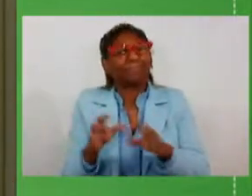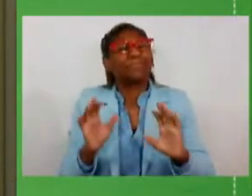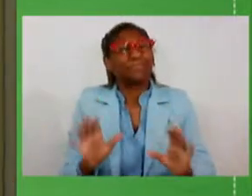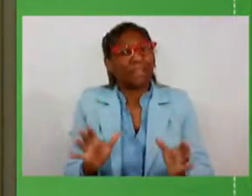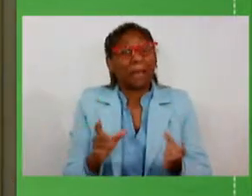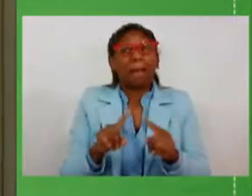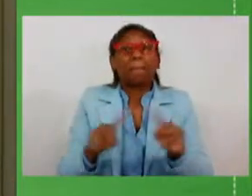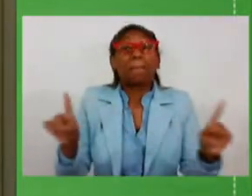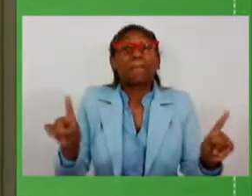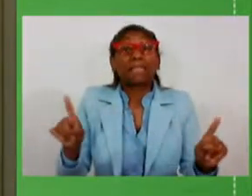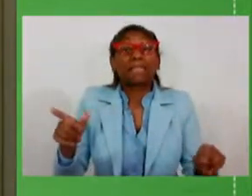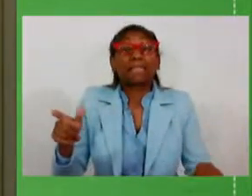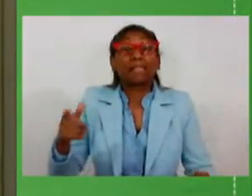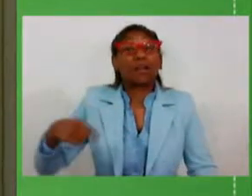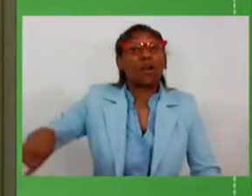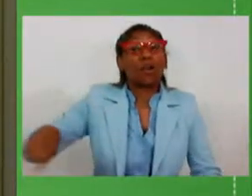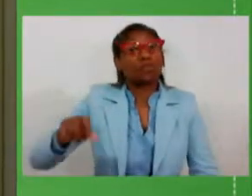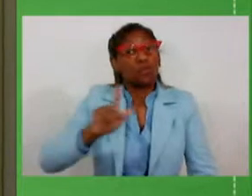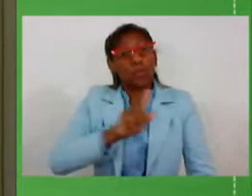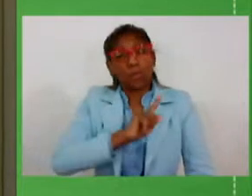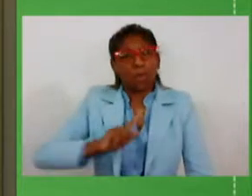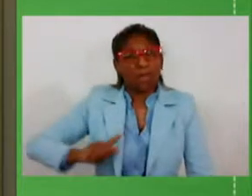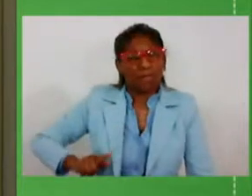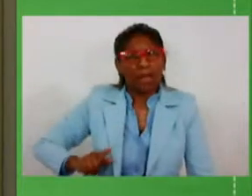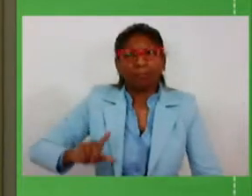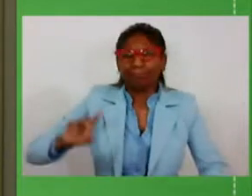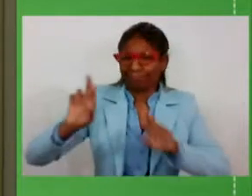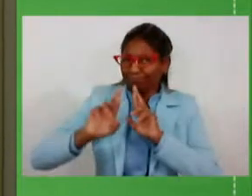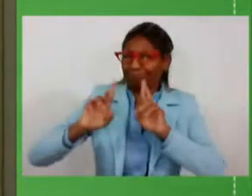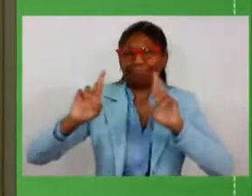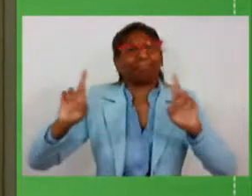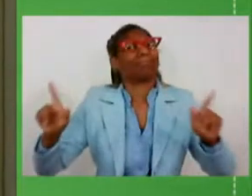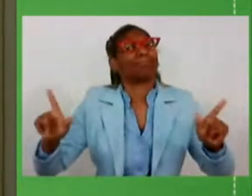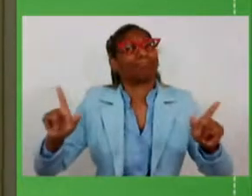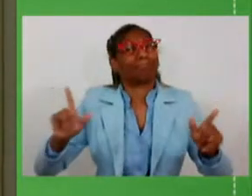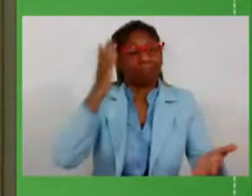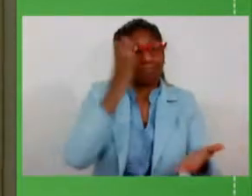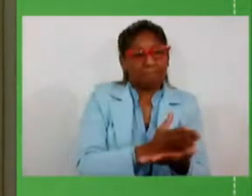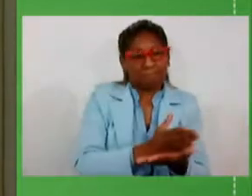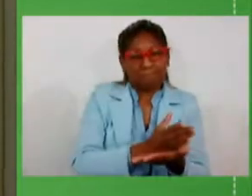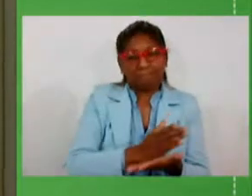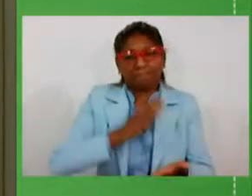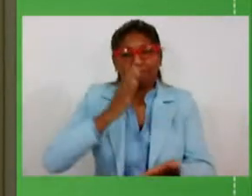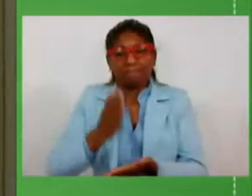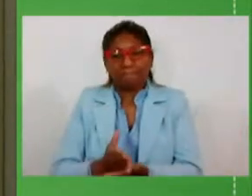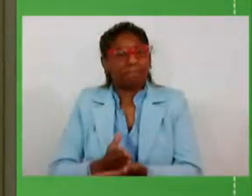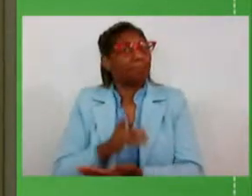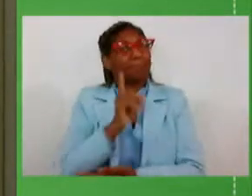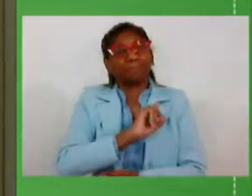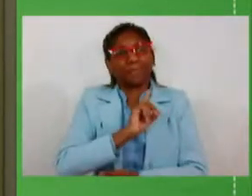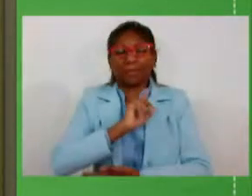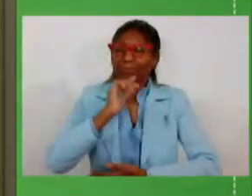dizer que o nosso governo, ele não é um governo de ruptura, ele é um governo de evolução.